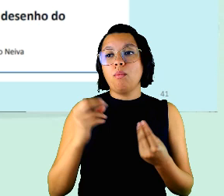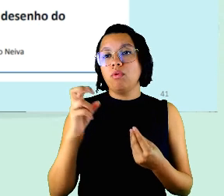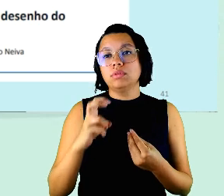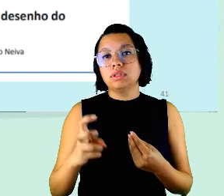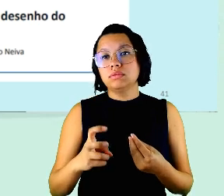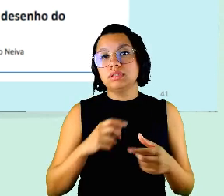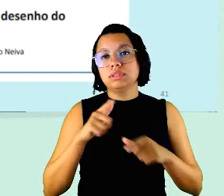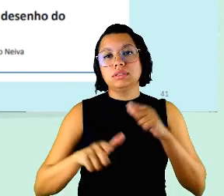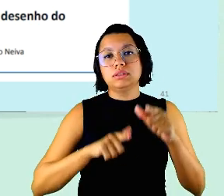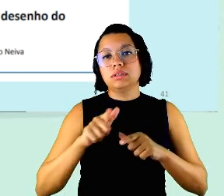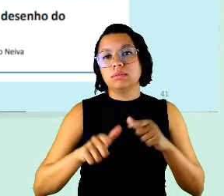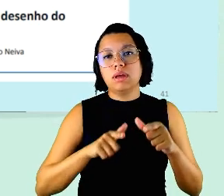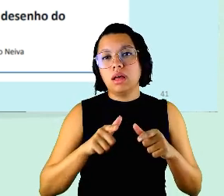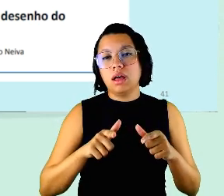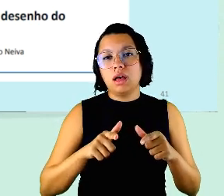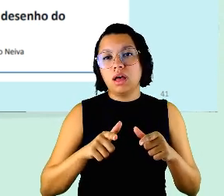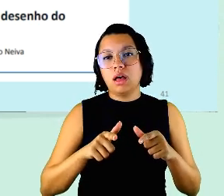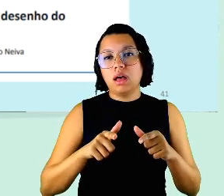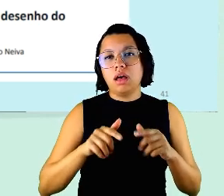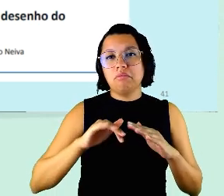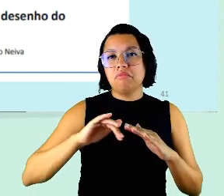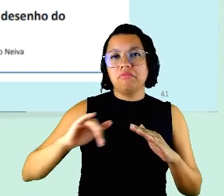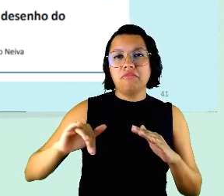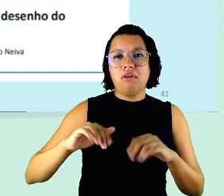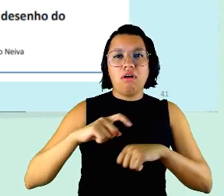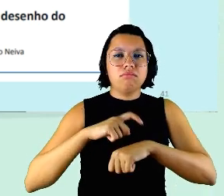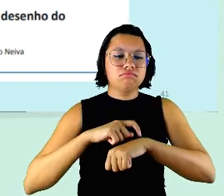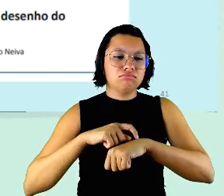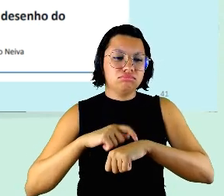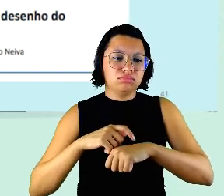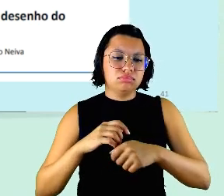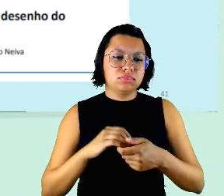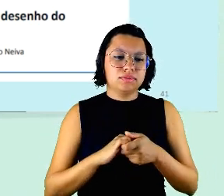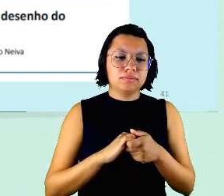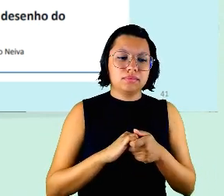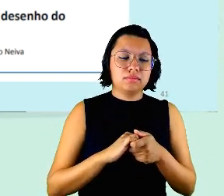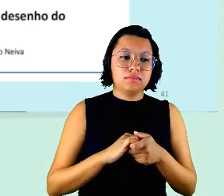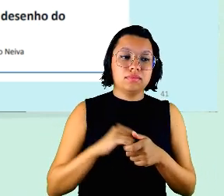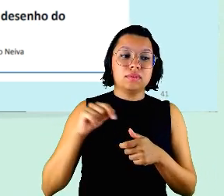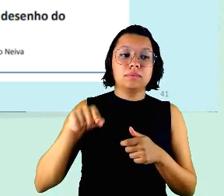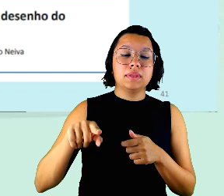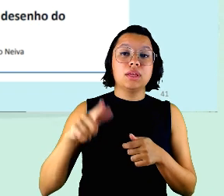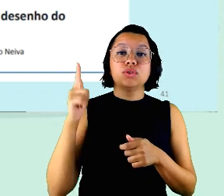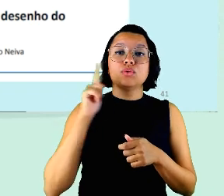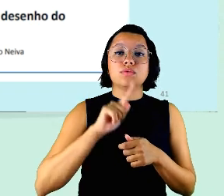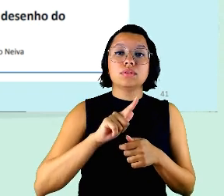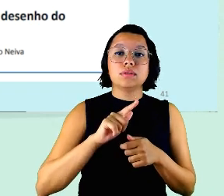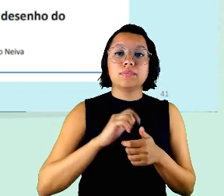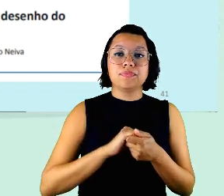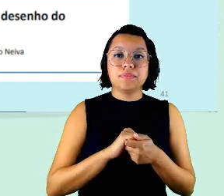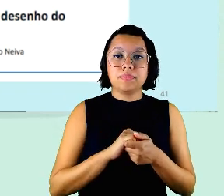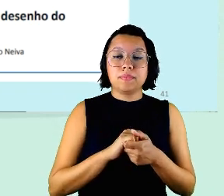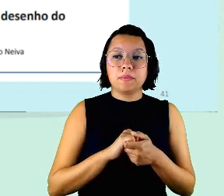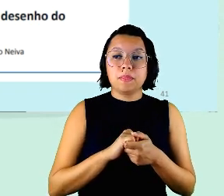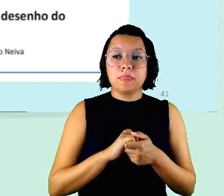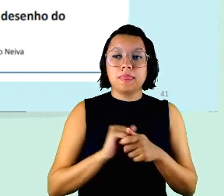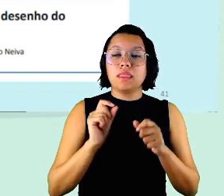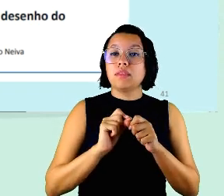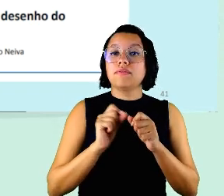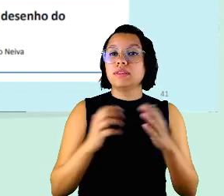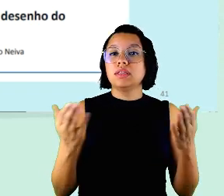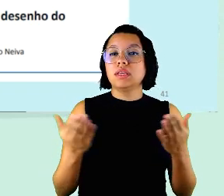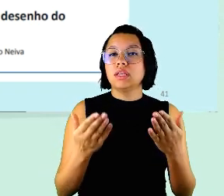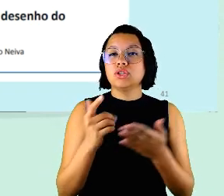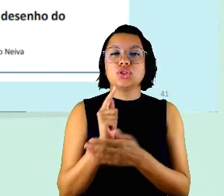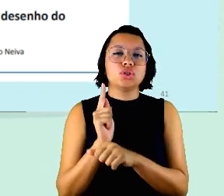trabalhando fora de horário para que eles consigam fazer essa gestão